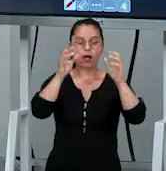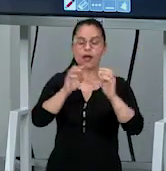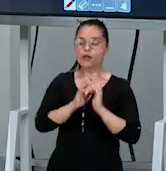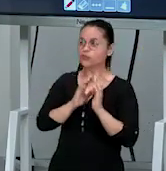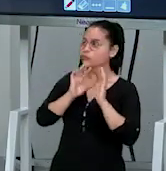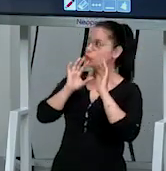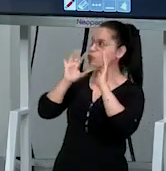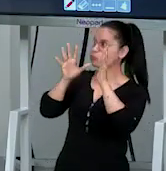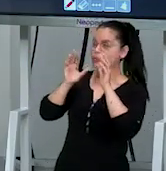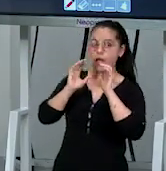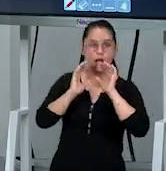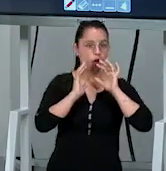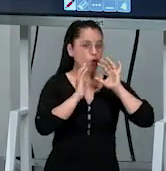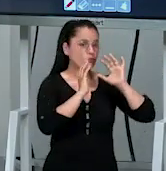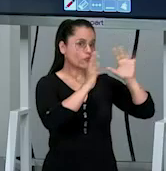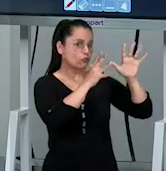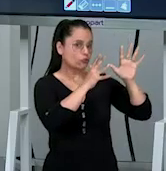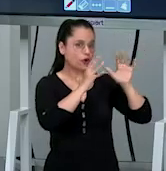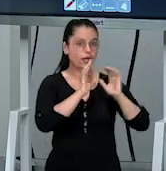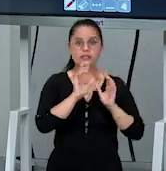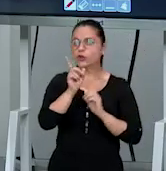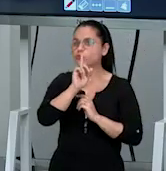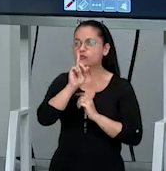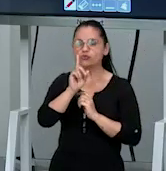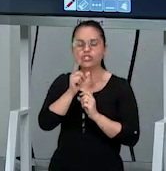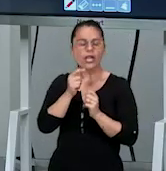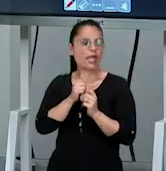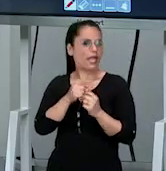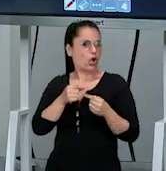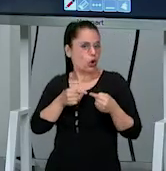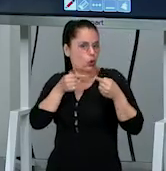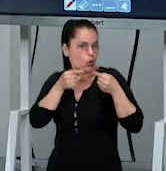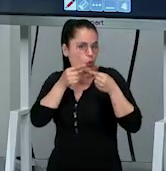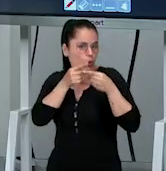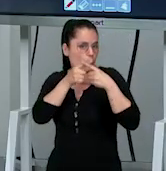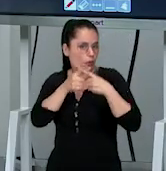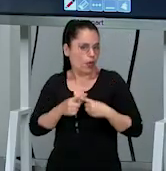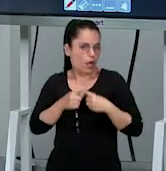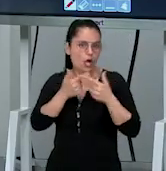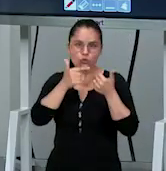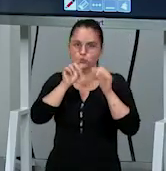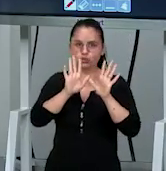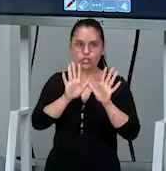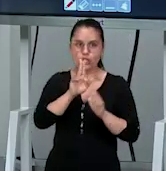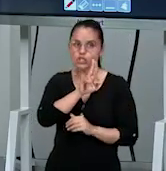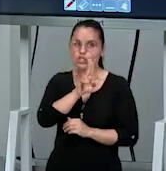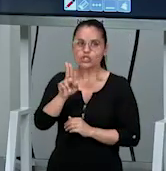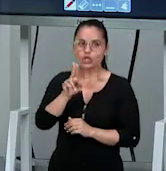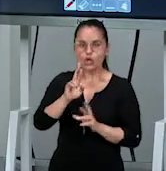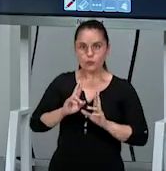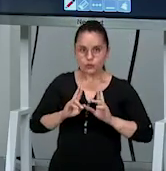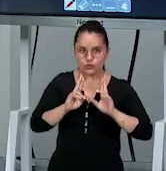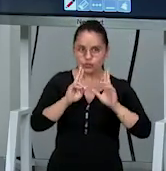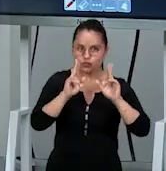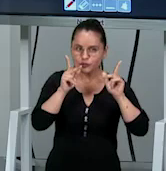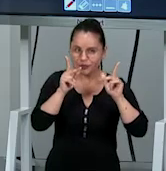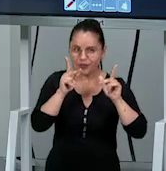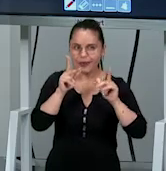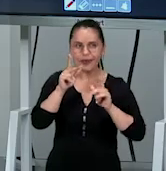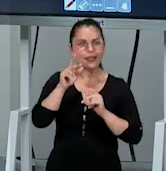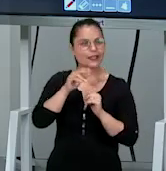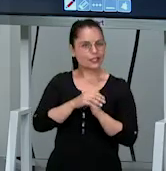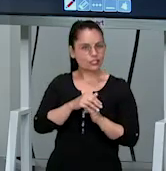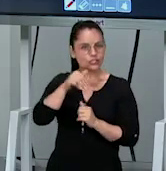essa câmera de ar. No início o vôlei não era tão competitivo. E tinha esse nome aí, né? Um pouco diferente